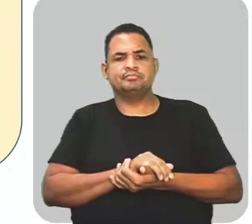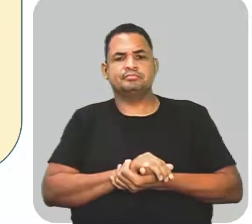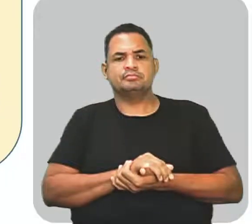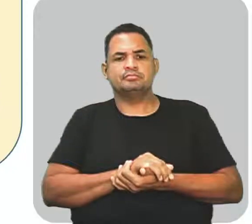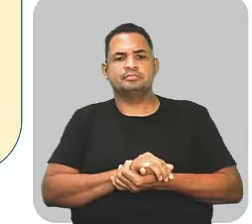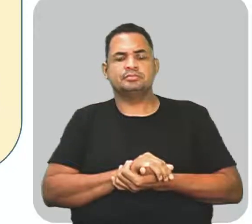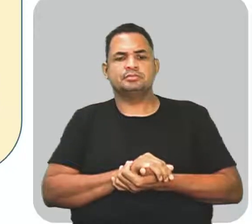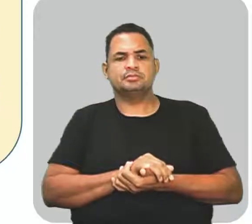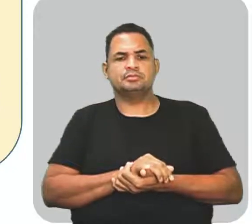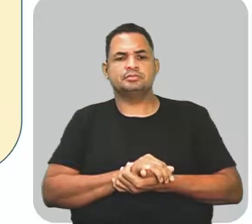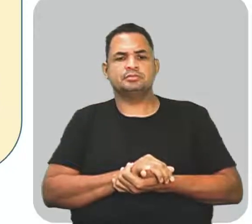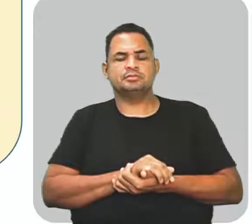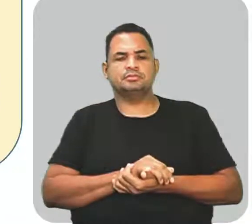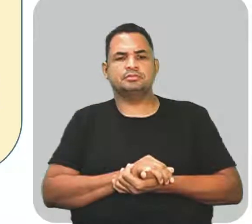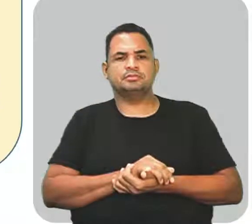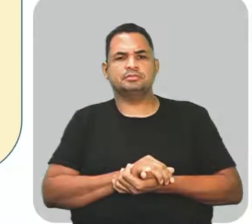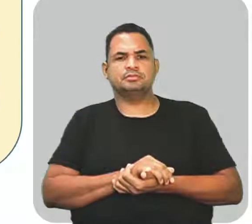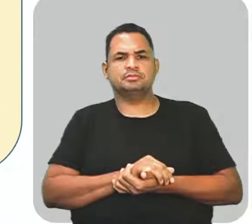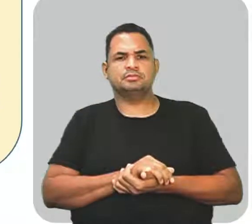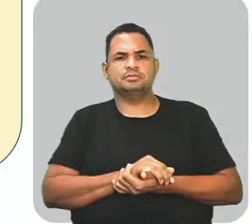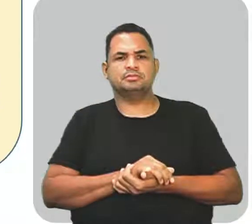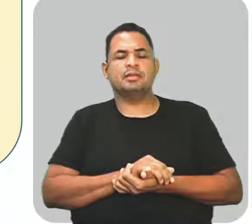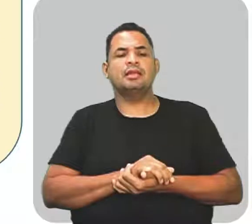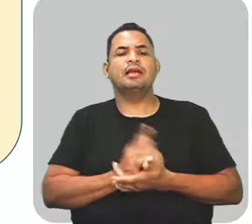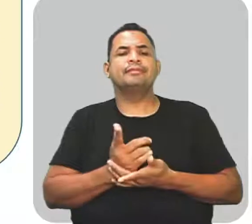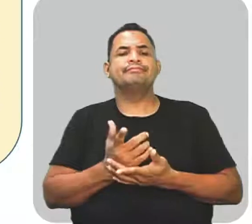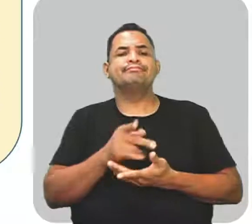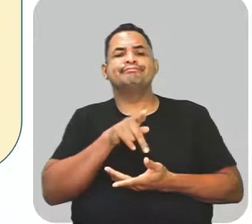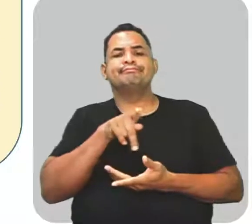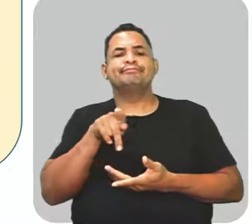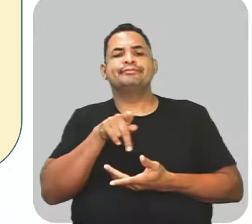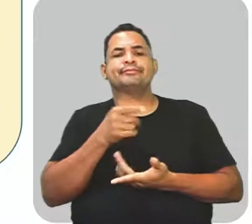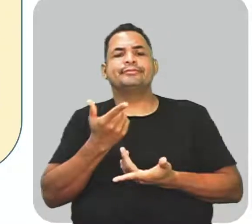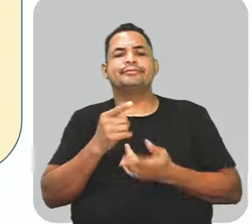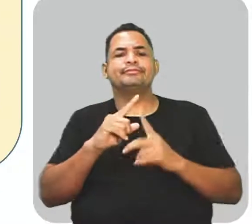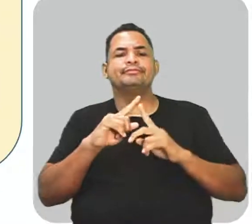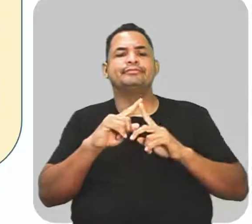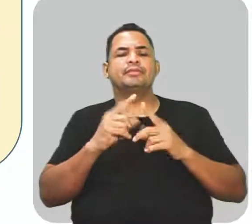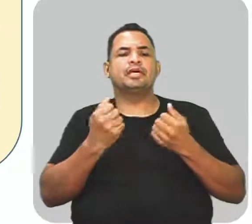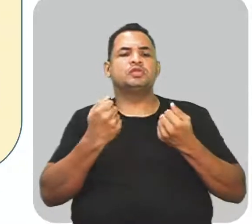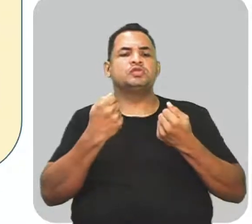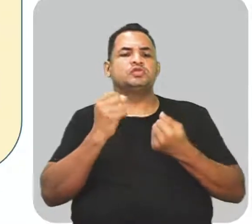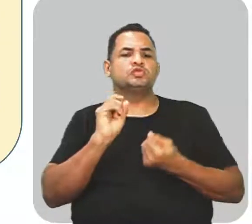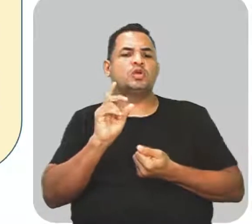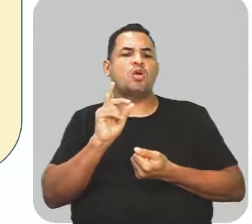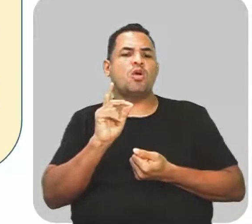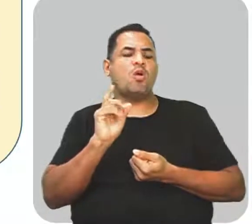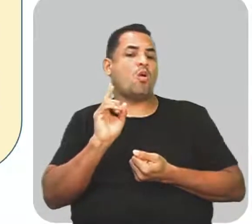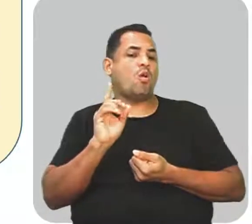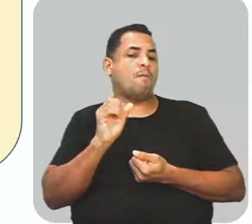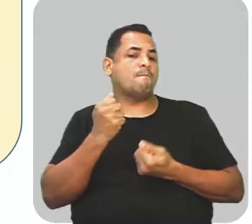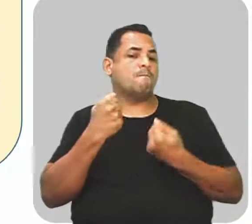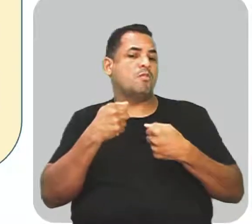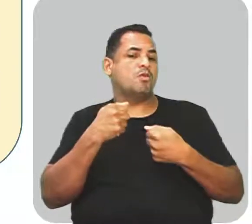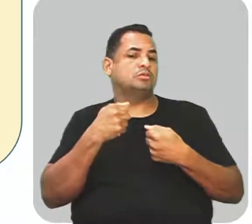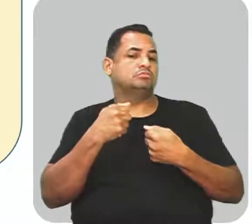convenções gramaticais. Tá, professora, então só pode ser nos textos literários? Ok, tranquilo.